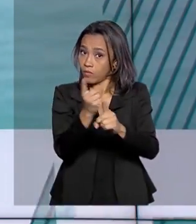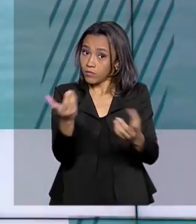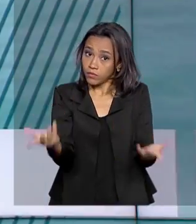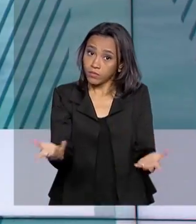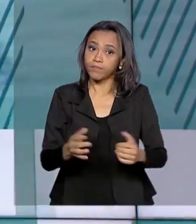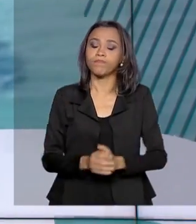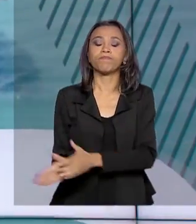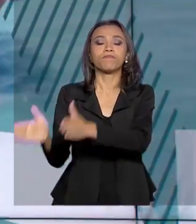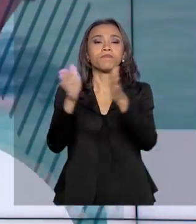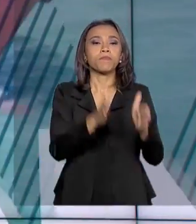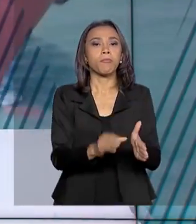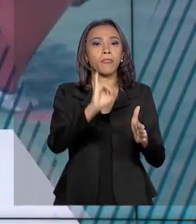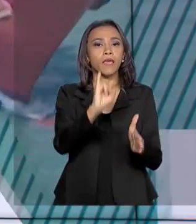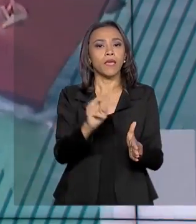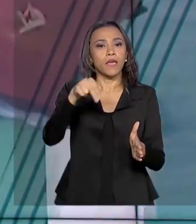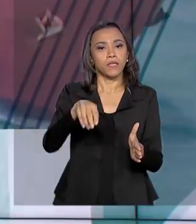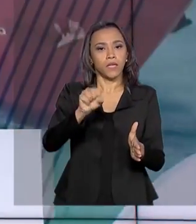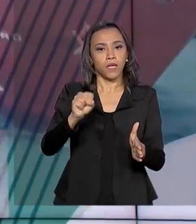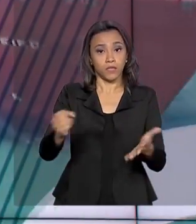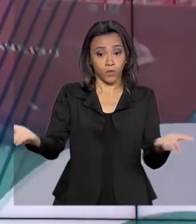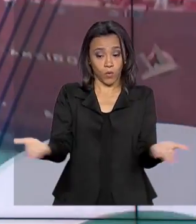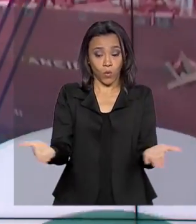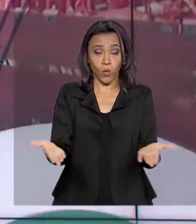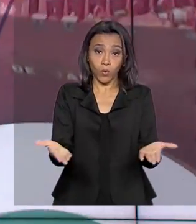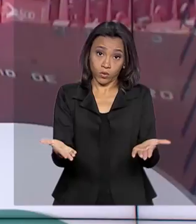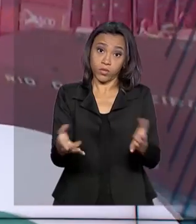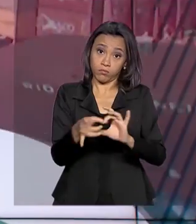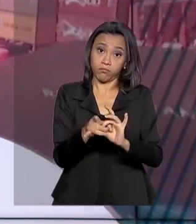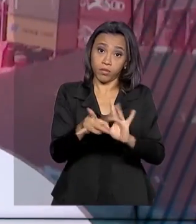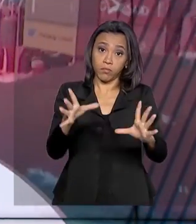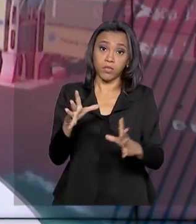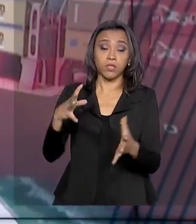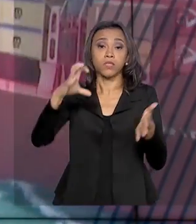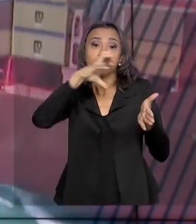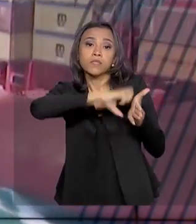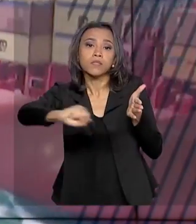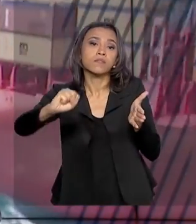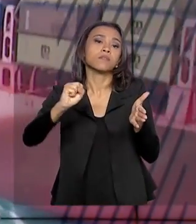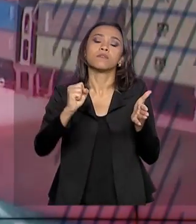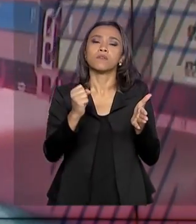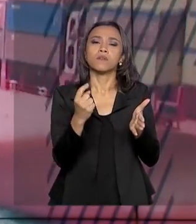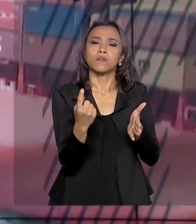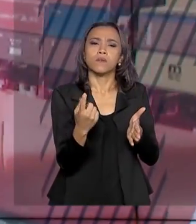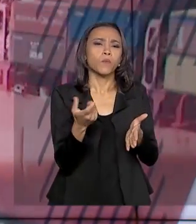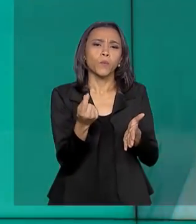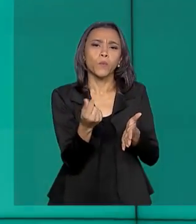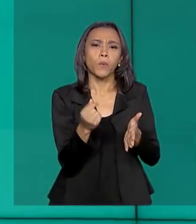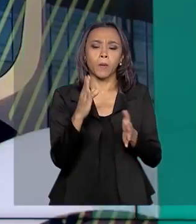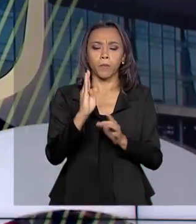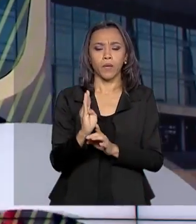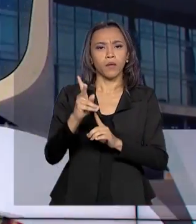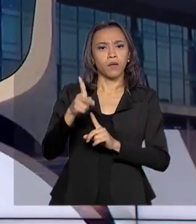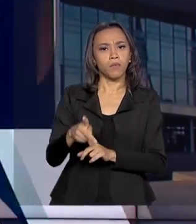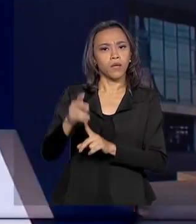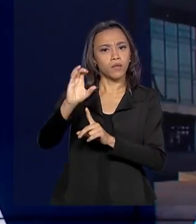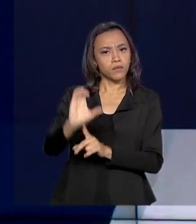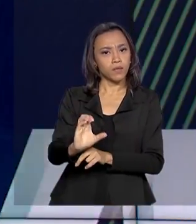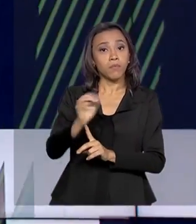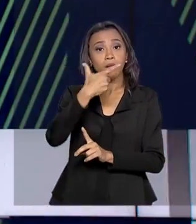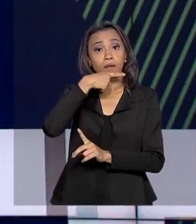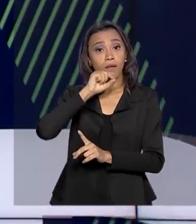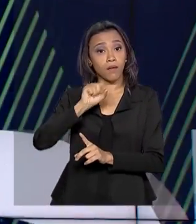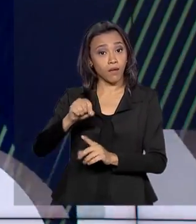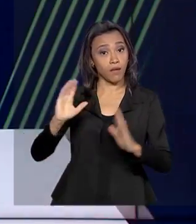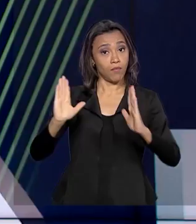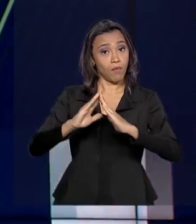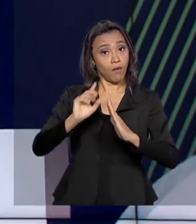O INSS libera a partir de hoje o saque antecipado do BPC, Benefício de Prestação Continuada, para moradores do